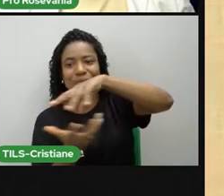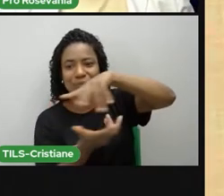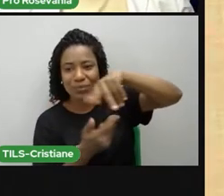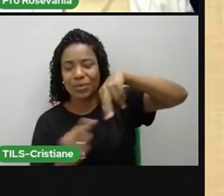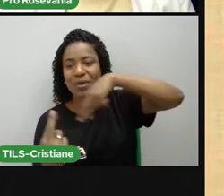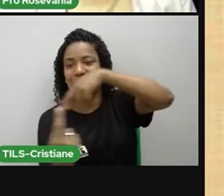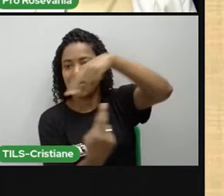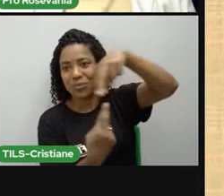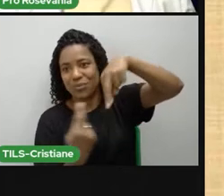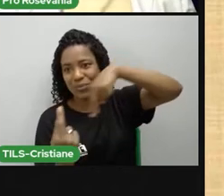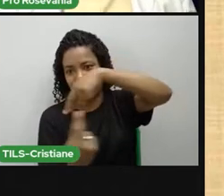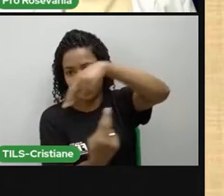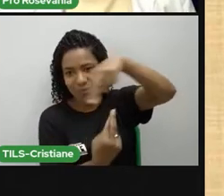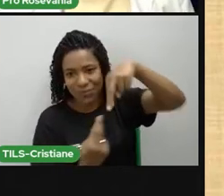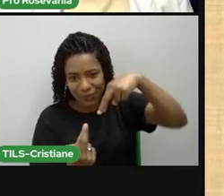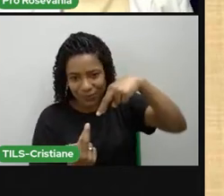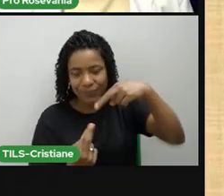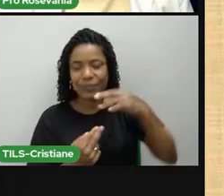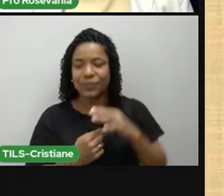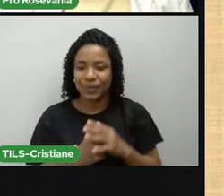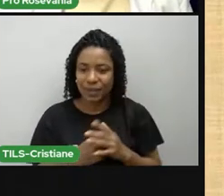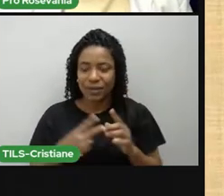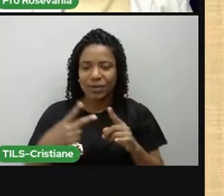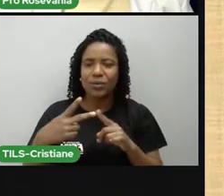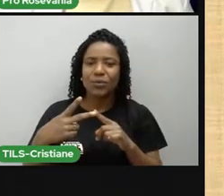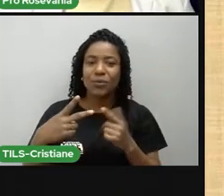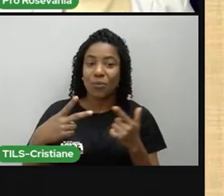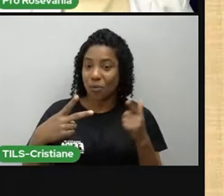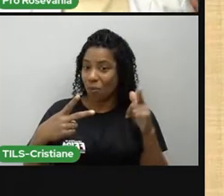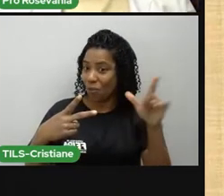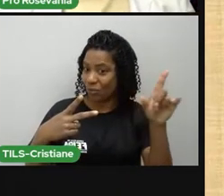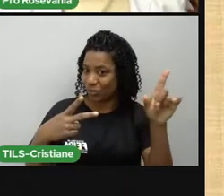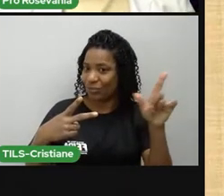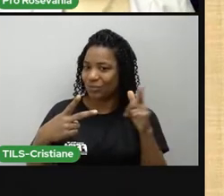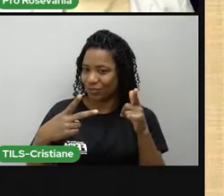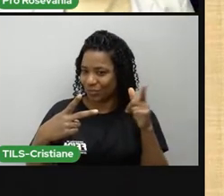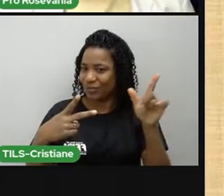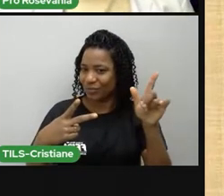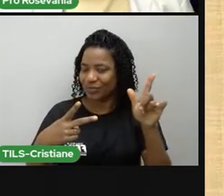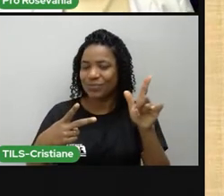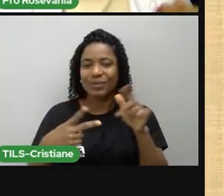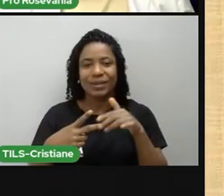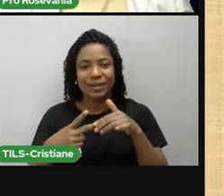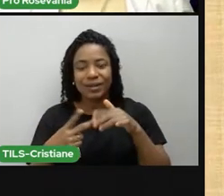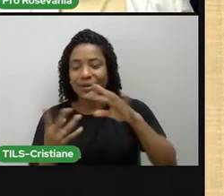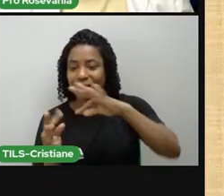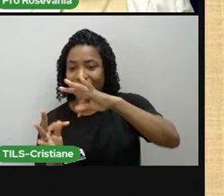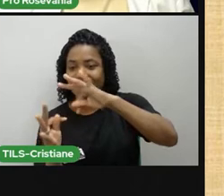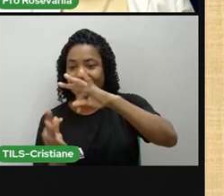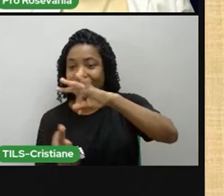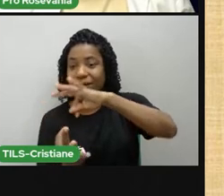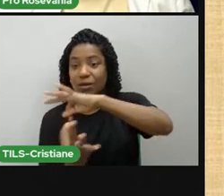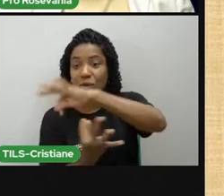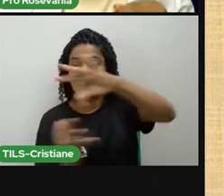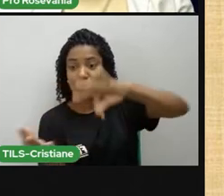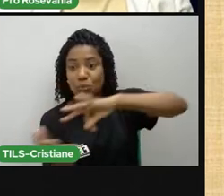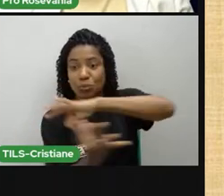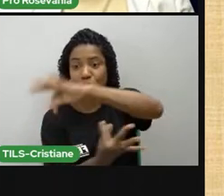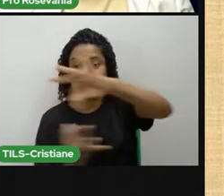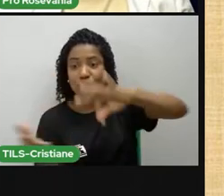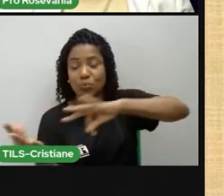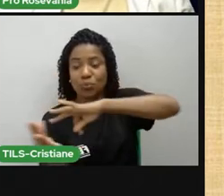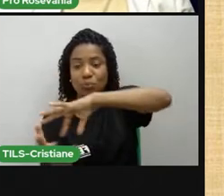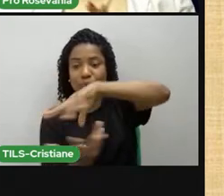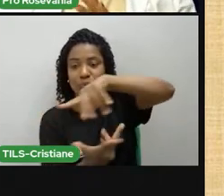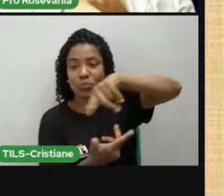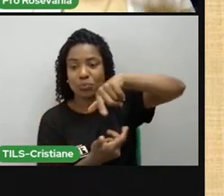O outro movimento, né, ele... Claro que a Terra, ela não deixa de executar o outro movimento para estar